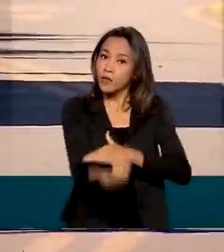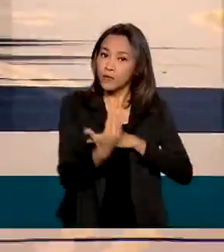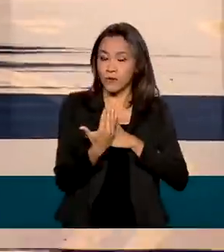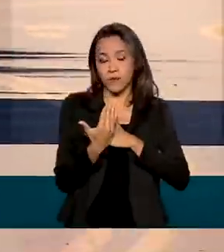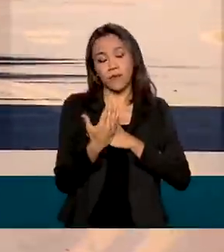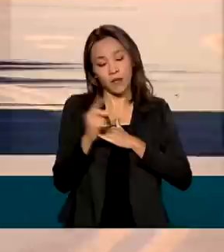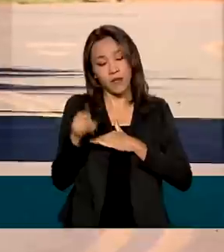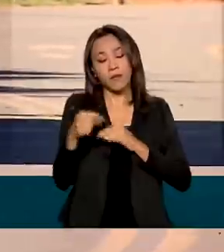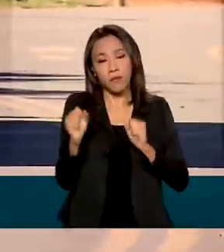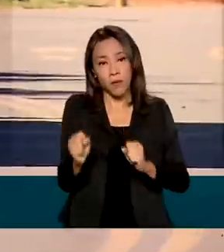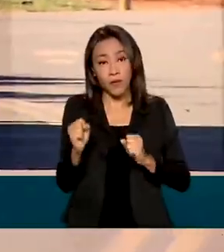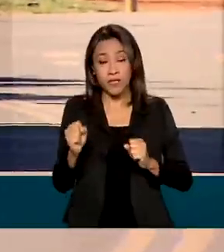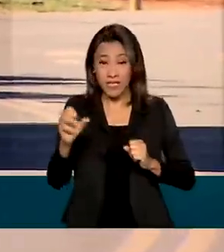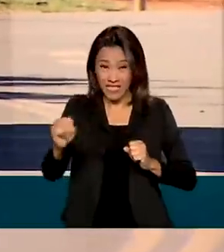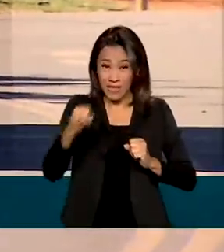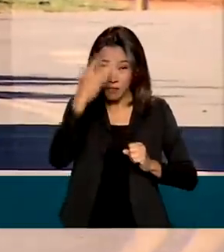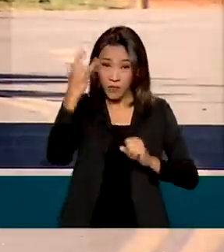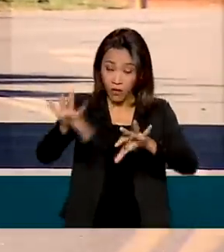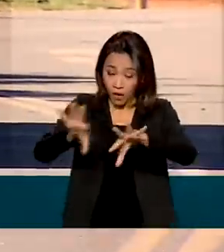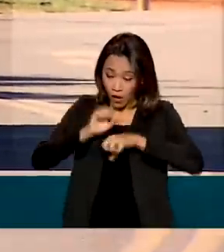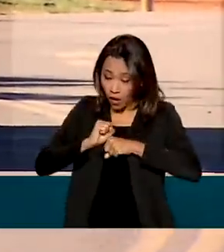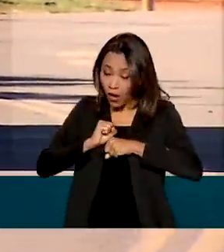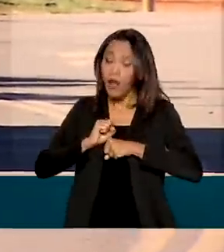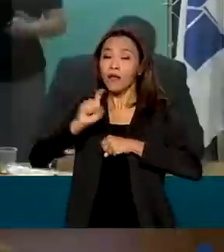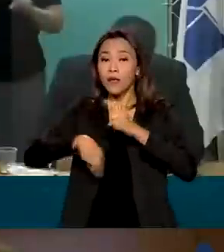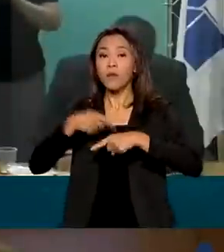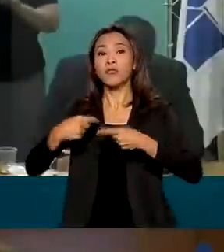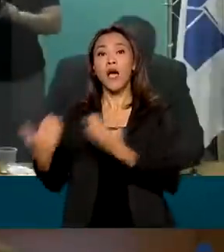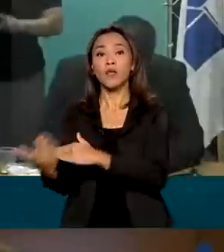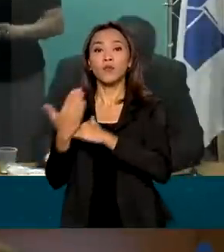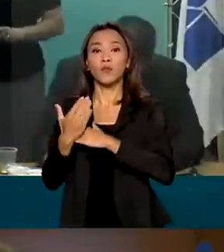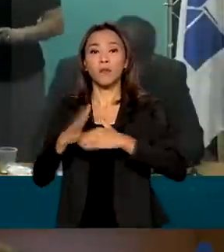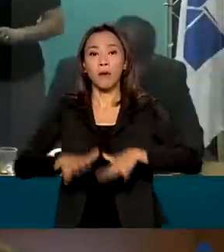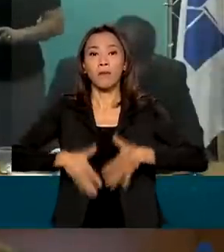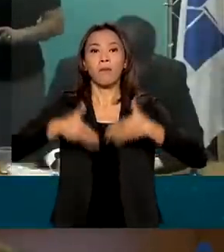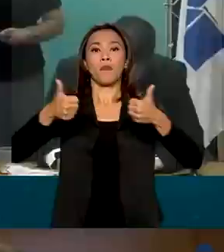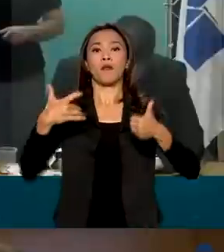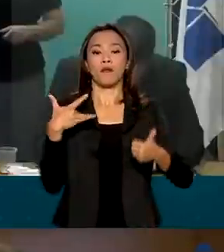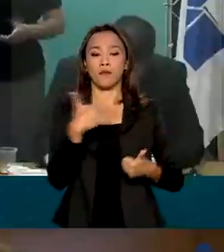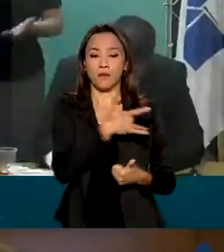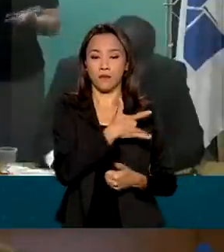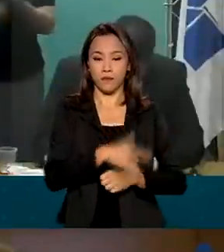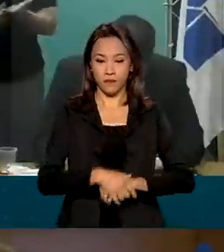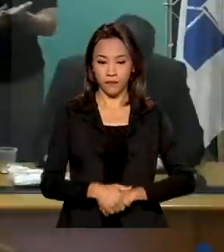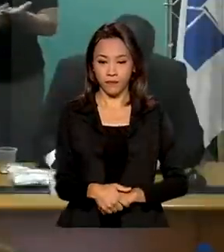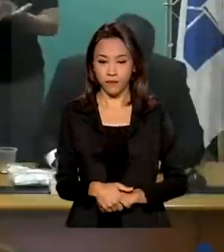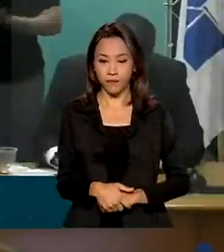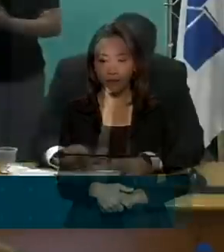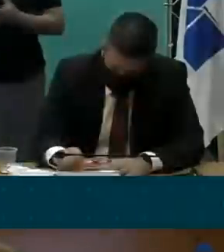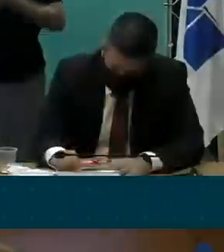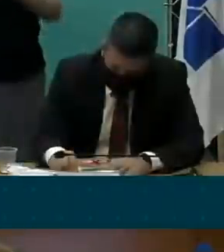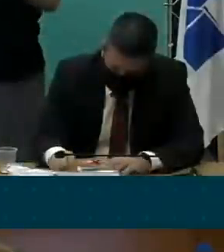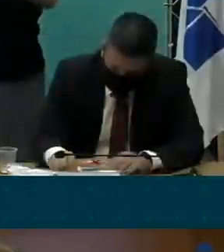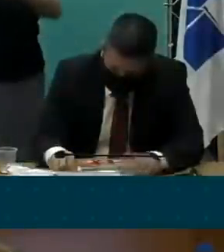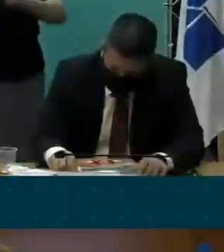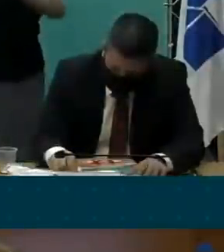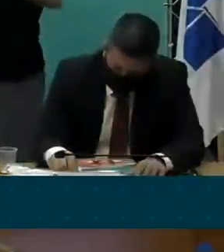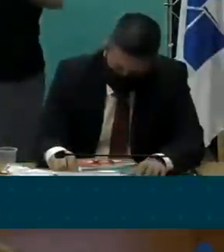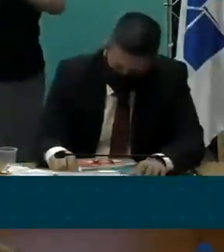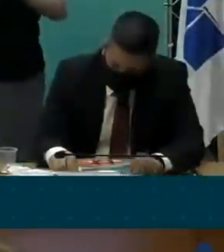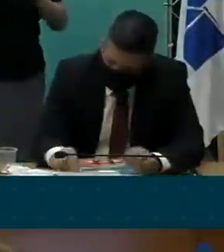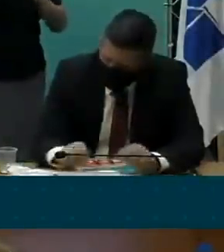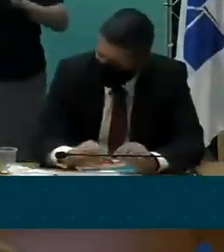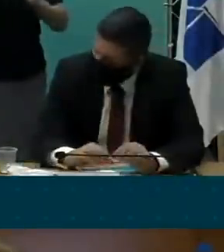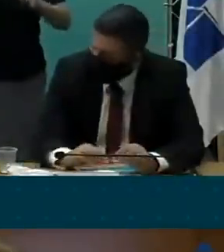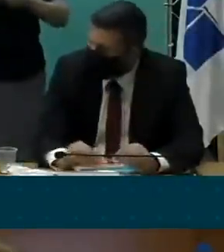após a contaminação por Covid-19. Já está comprovado que no contexto da pandemia, a atividade